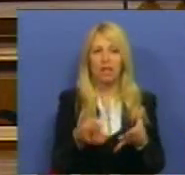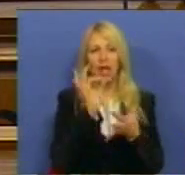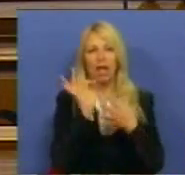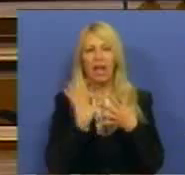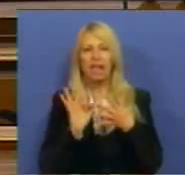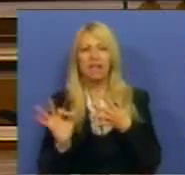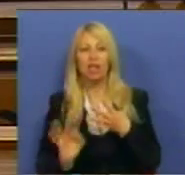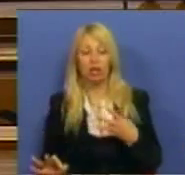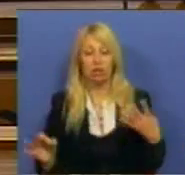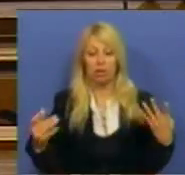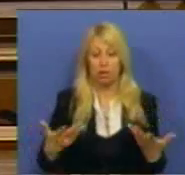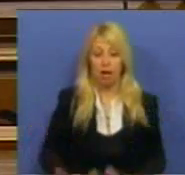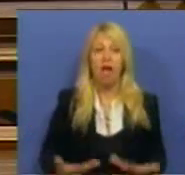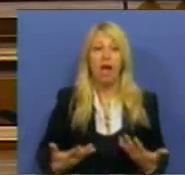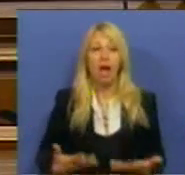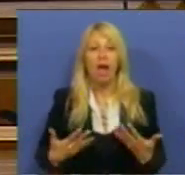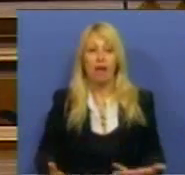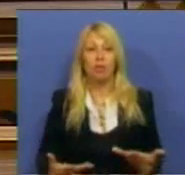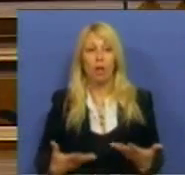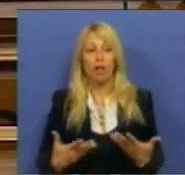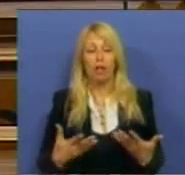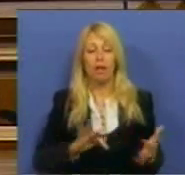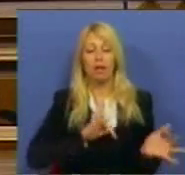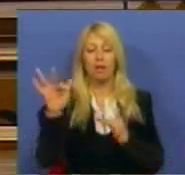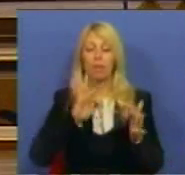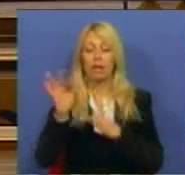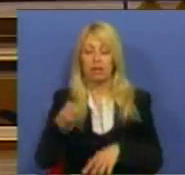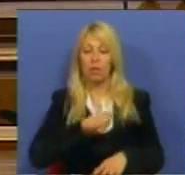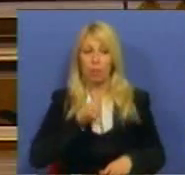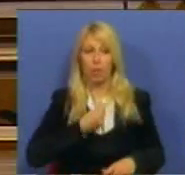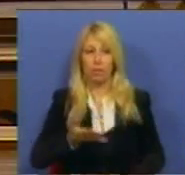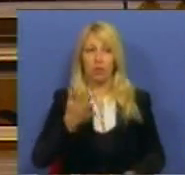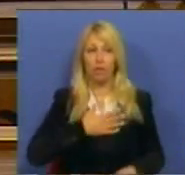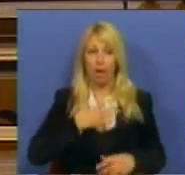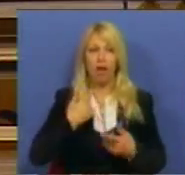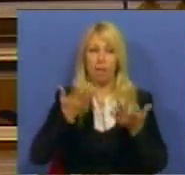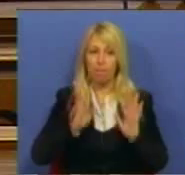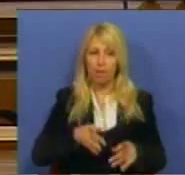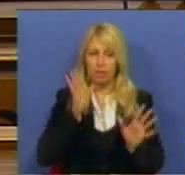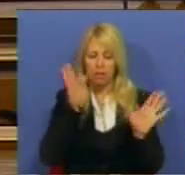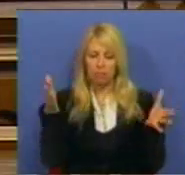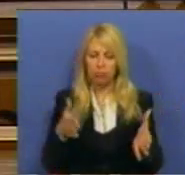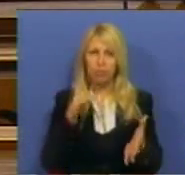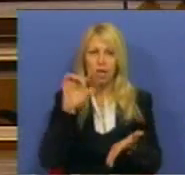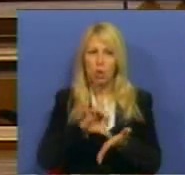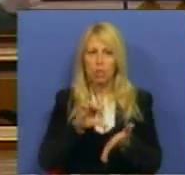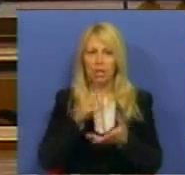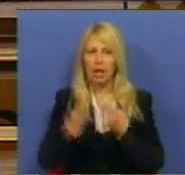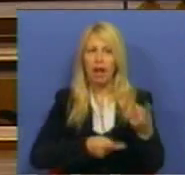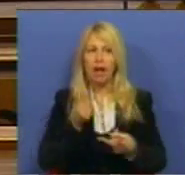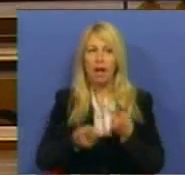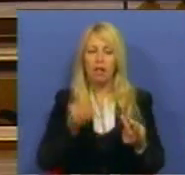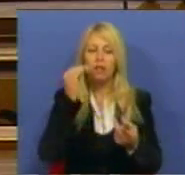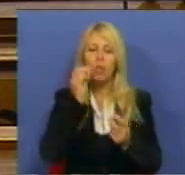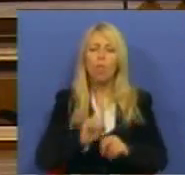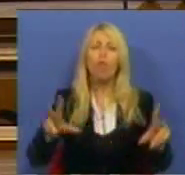atual imigração e que nos preocupam e que devem, de facto, estar no centro da análise da questão dos novos